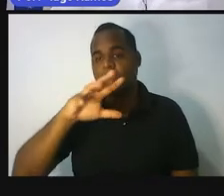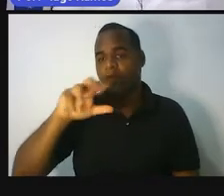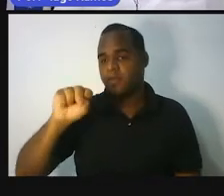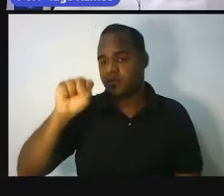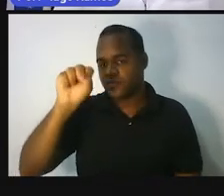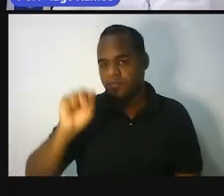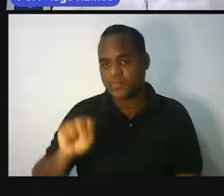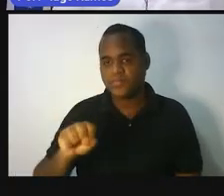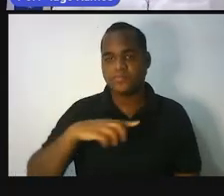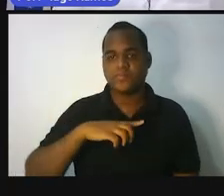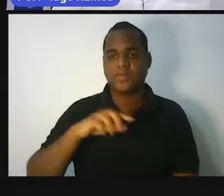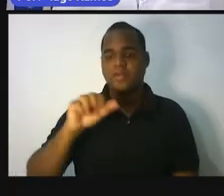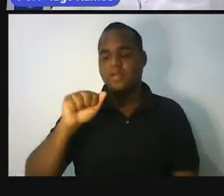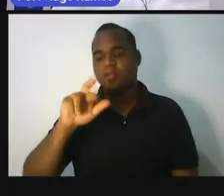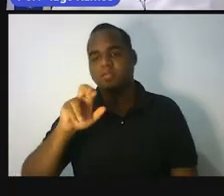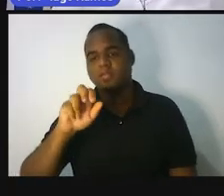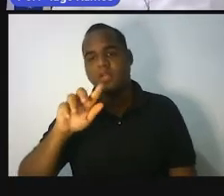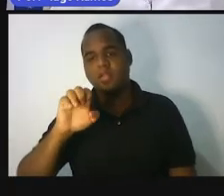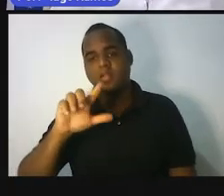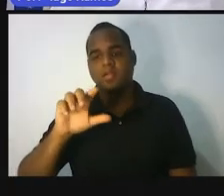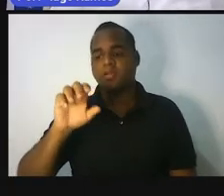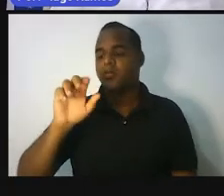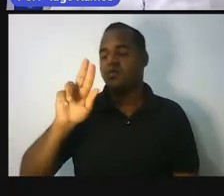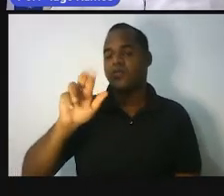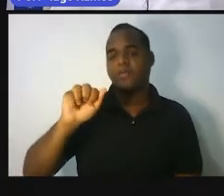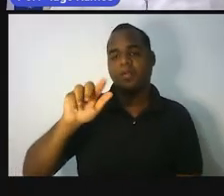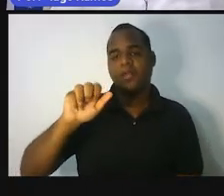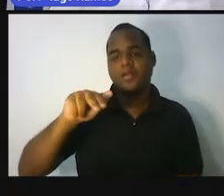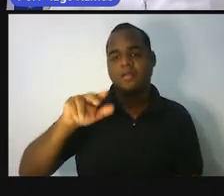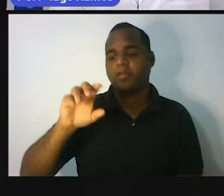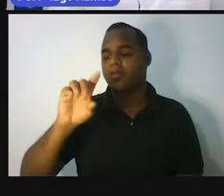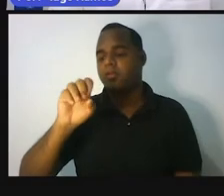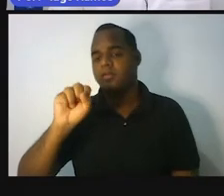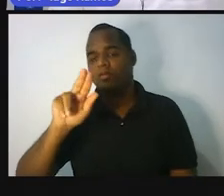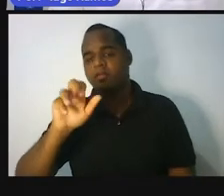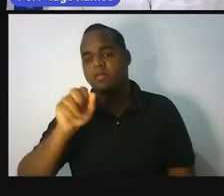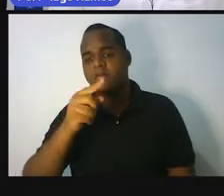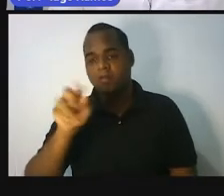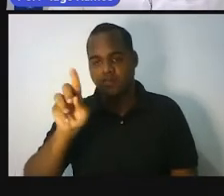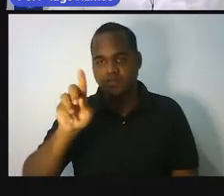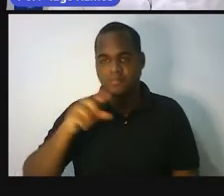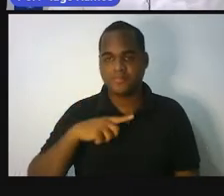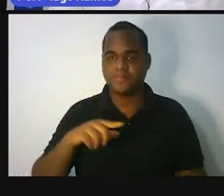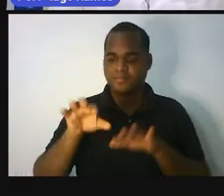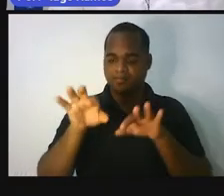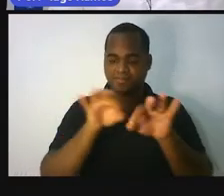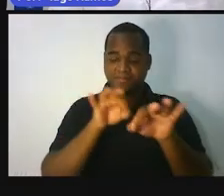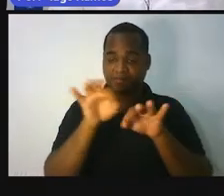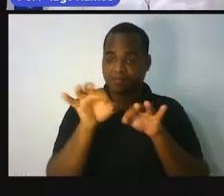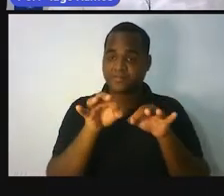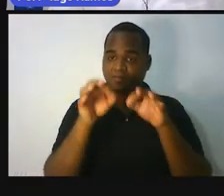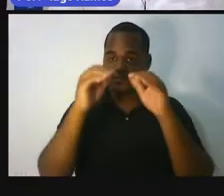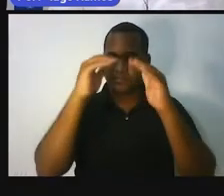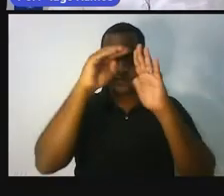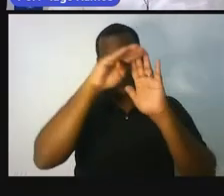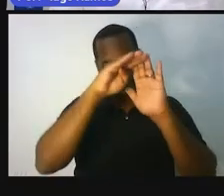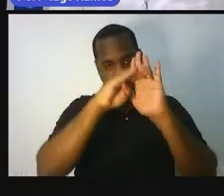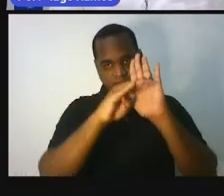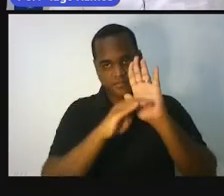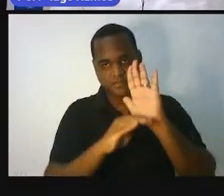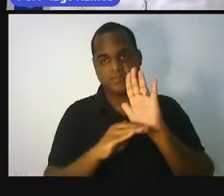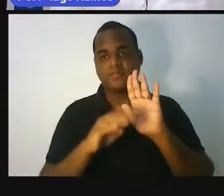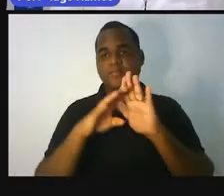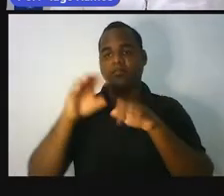Argélia, Uganda e Sudão. esses países estão organizados na tabela com uma